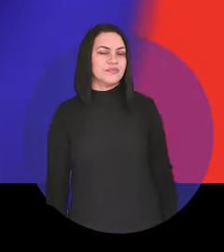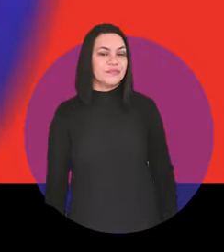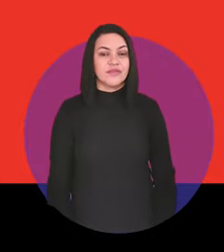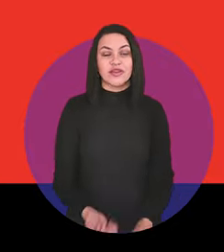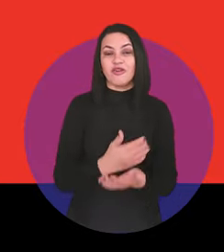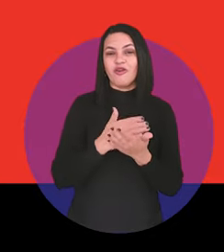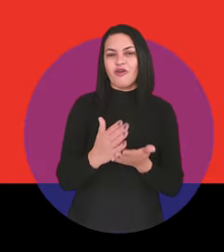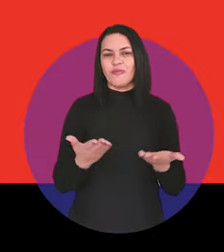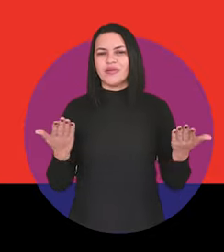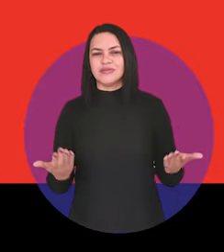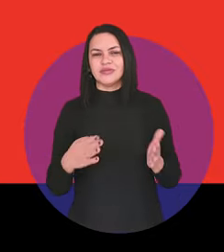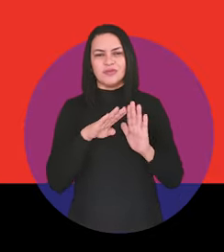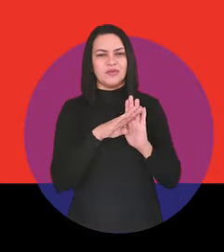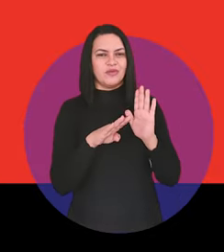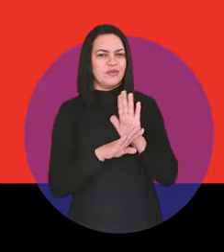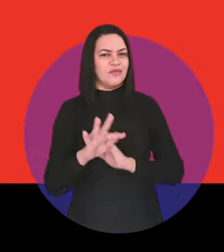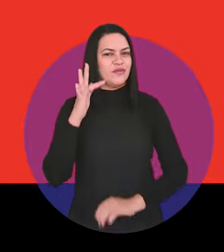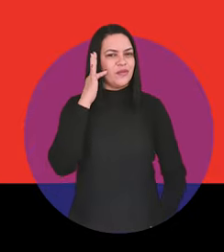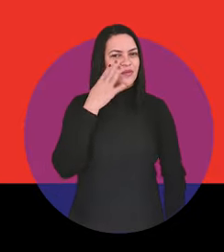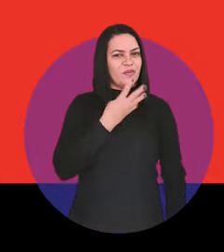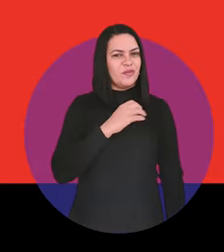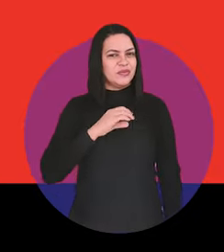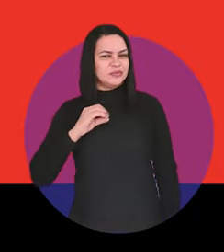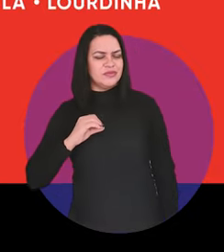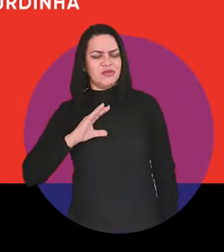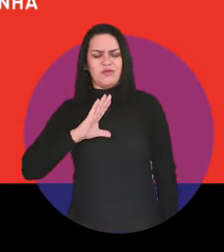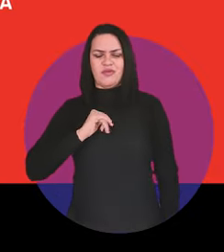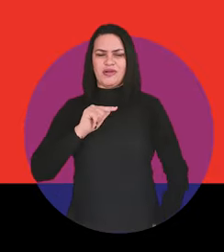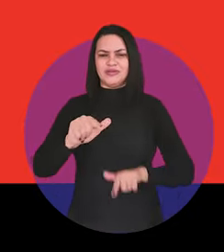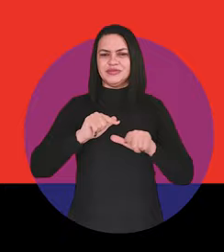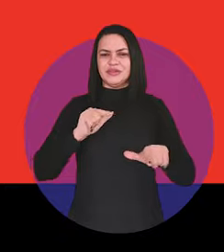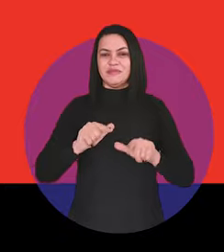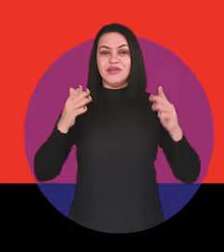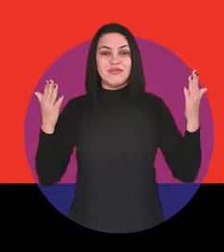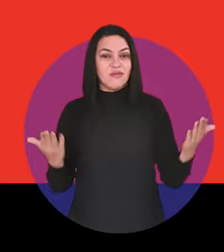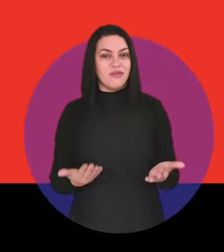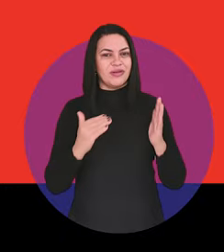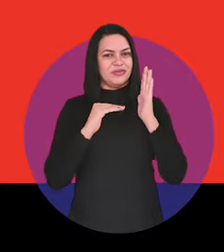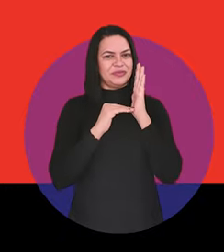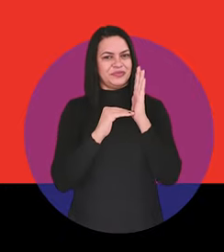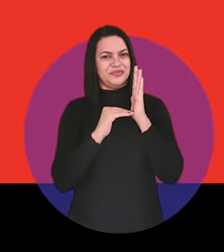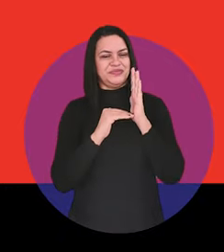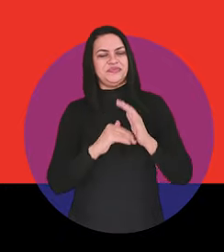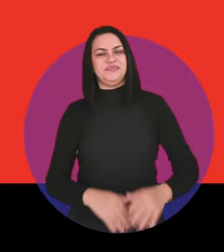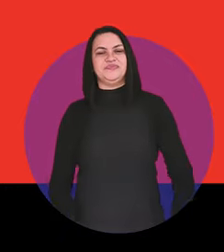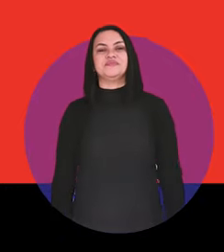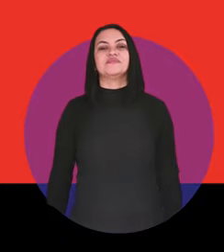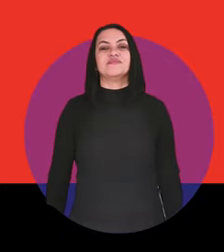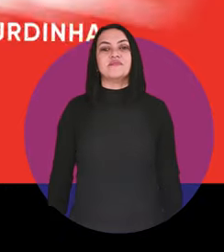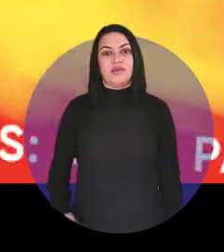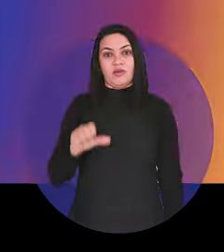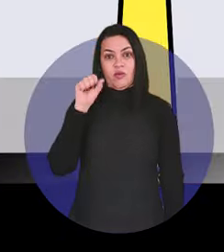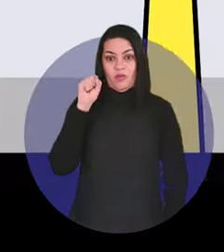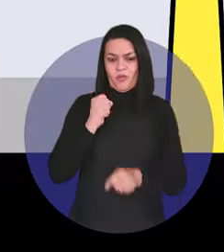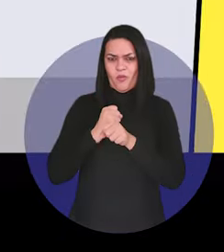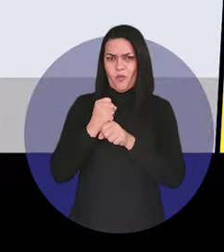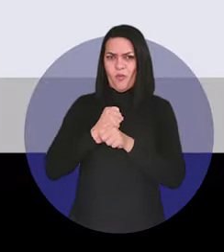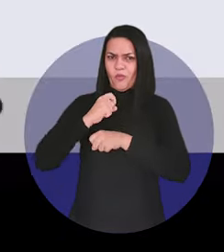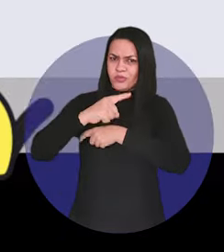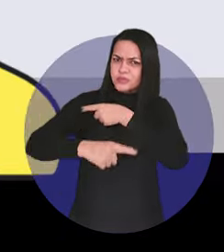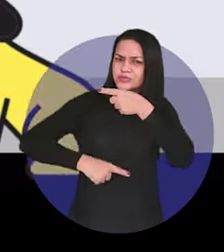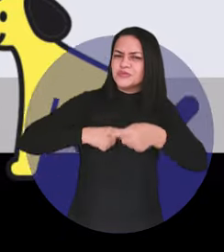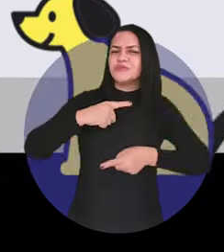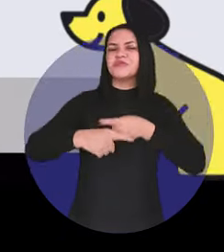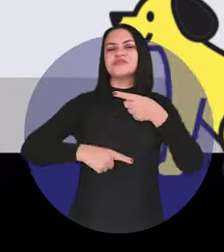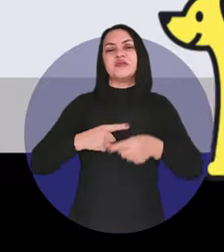Começa agora o programa Flávio Dino 400, Coragem e Trabalho, agora no Senado. Nos